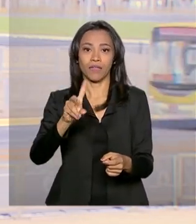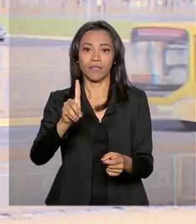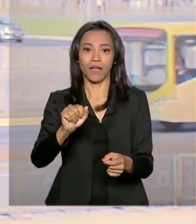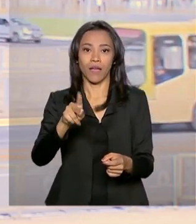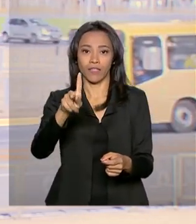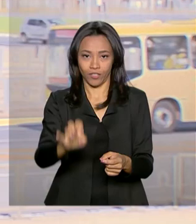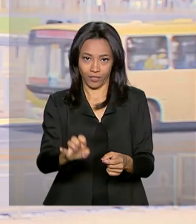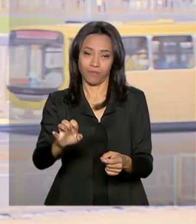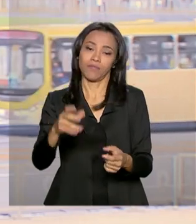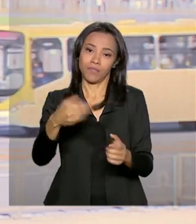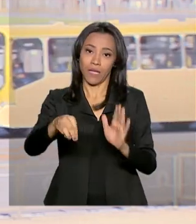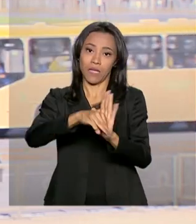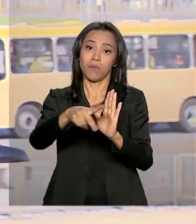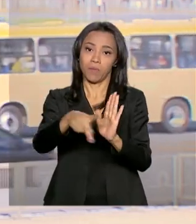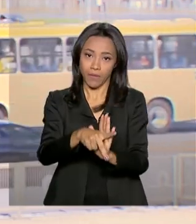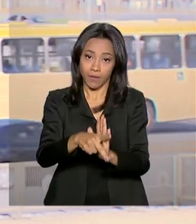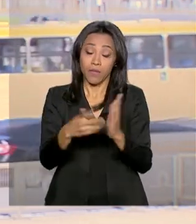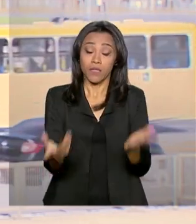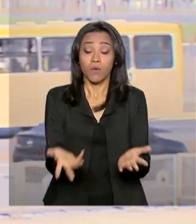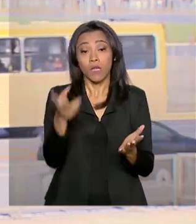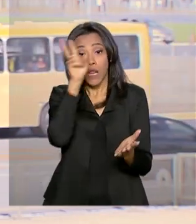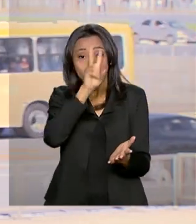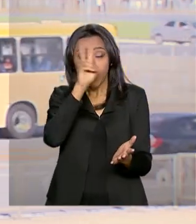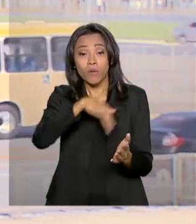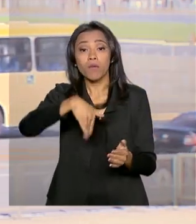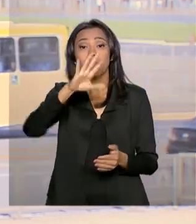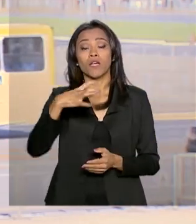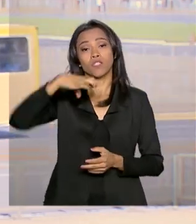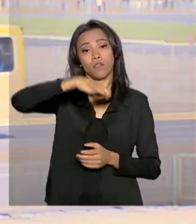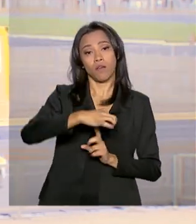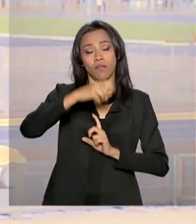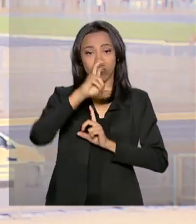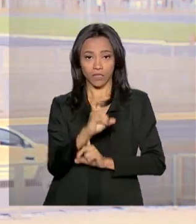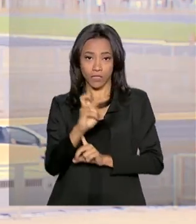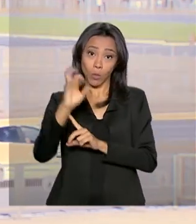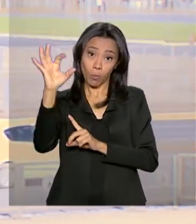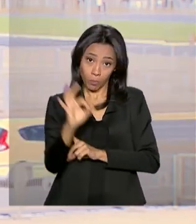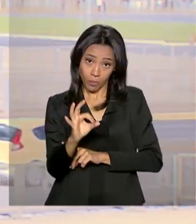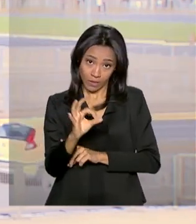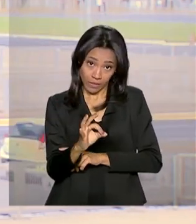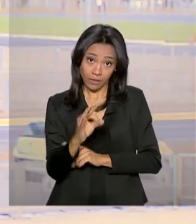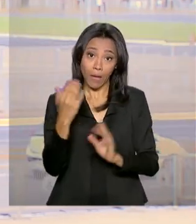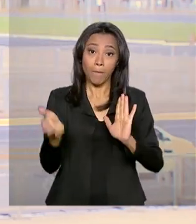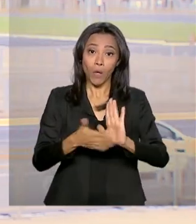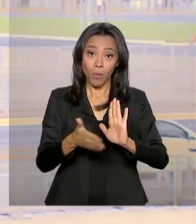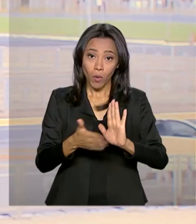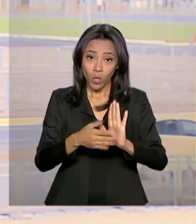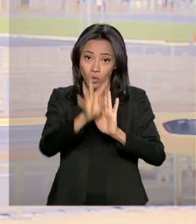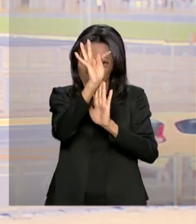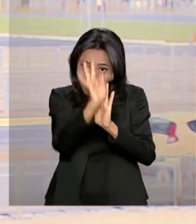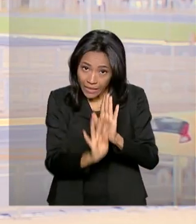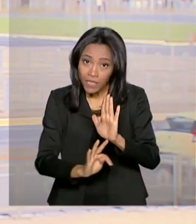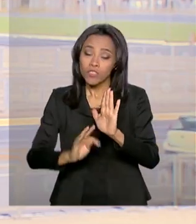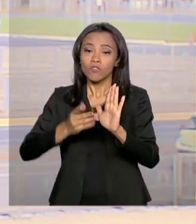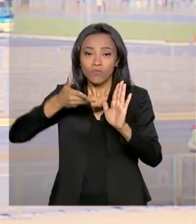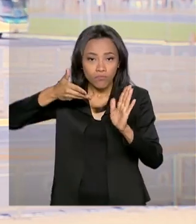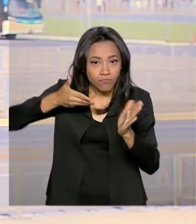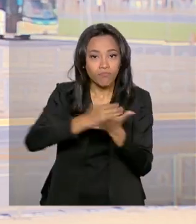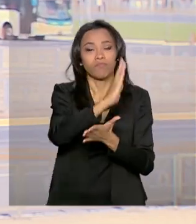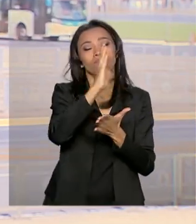agilidade aos senadores e lembrou que mais de 95% da proposta original, né, foram aprovados aí pelos